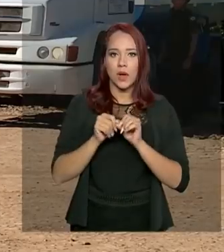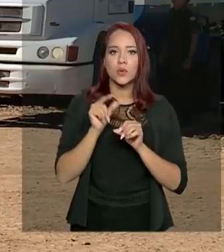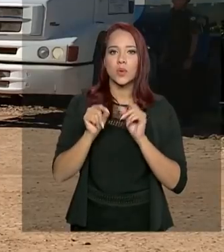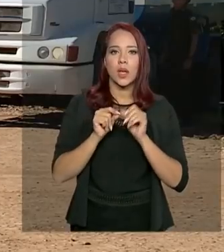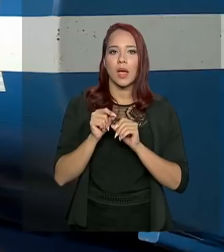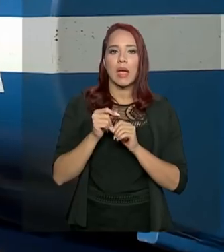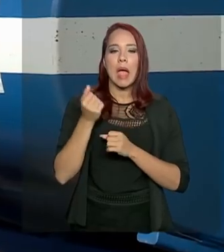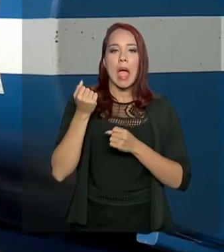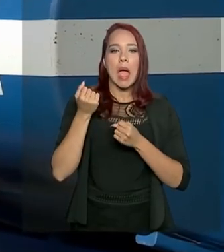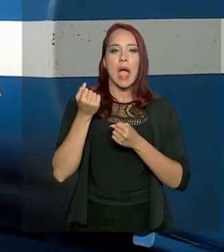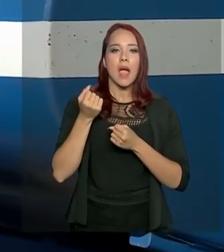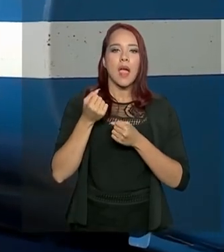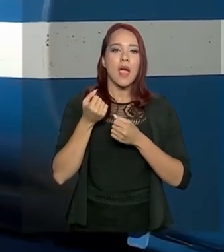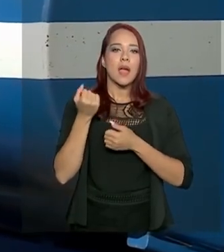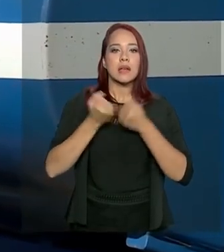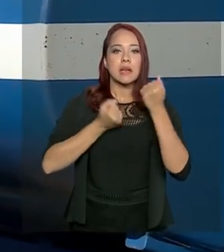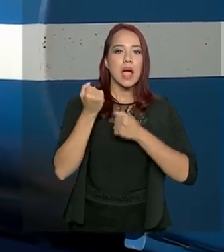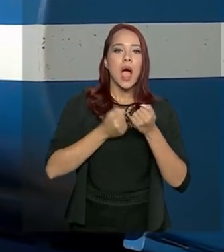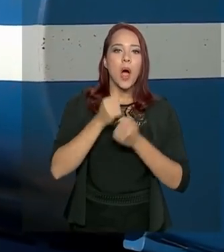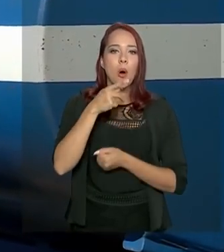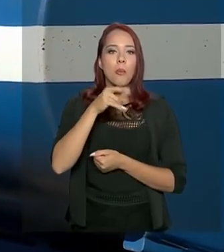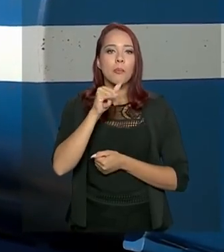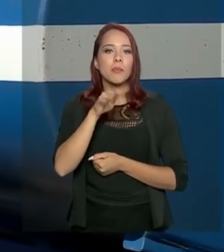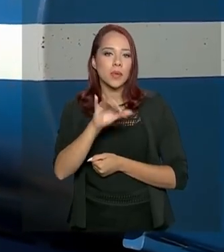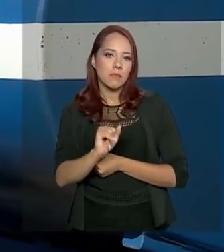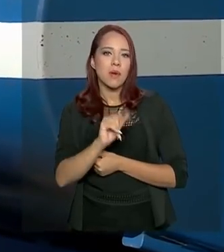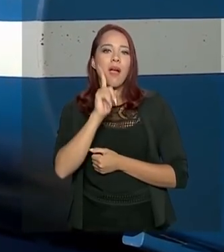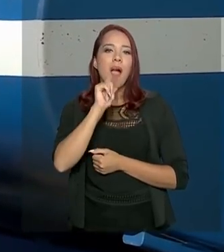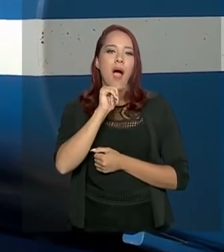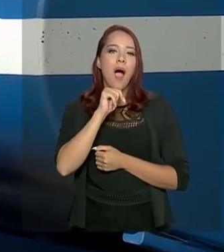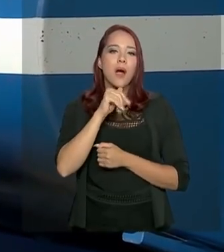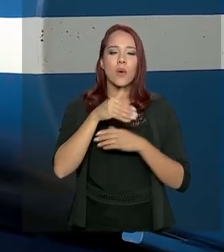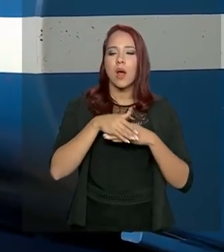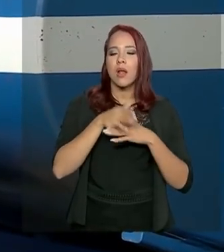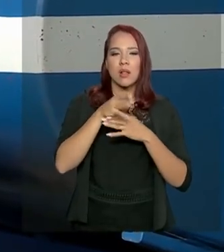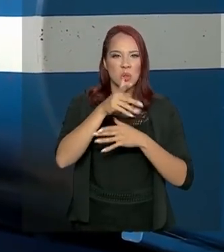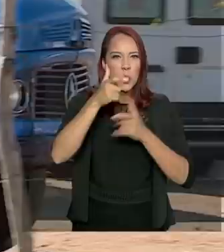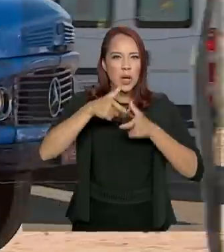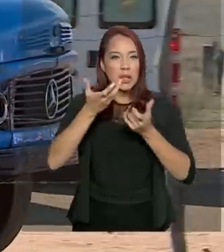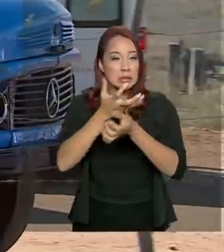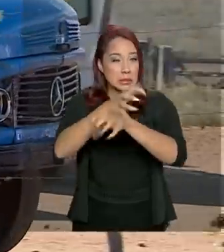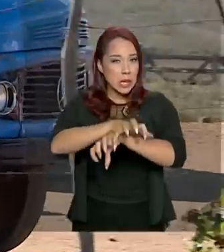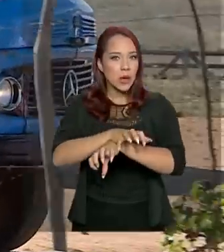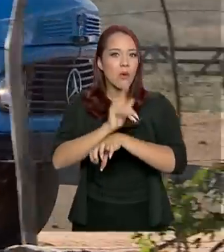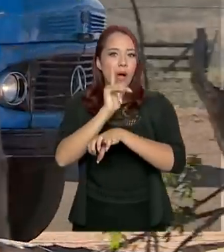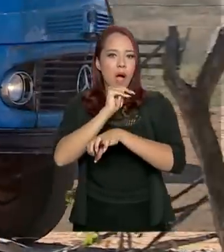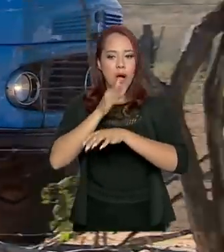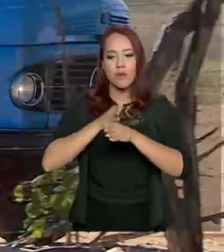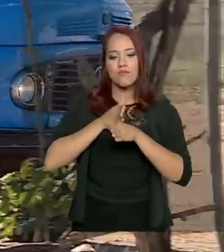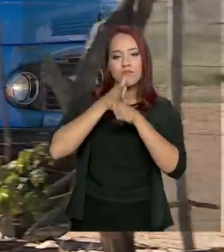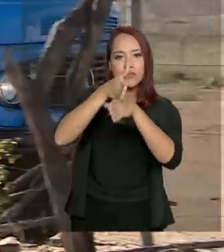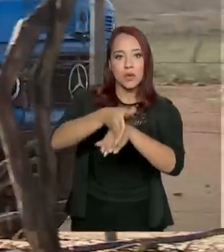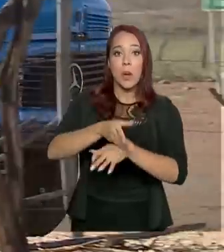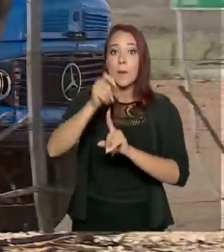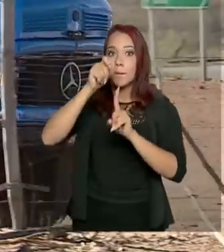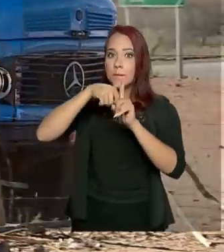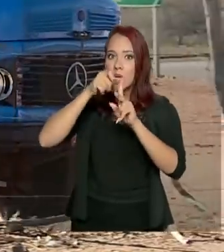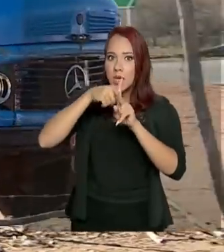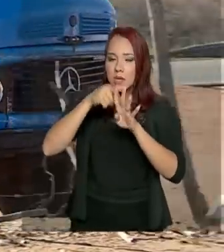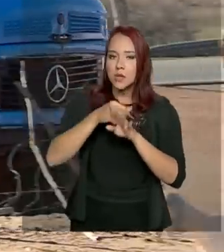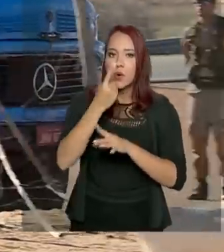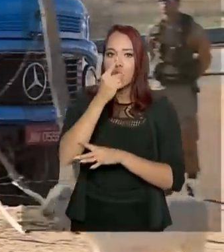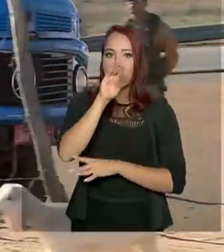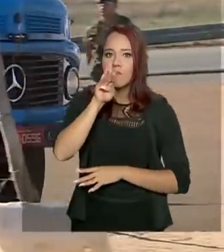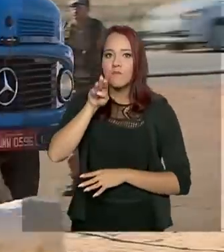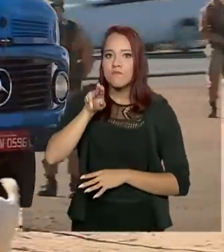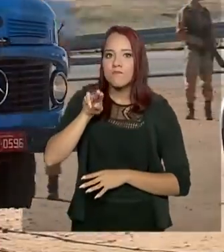Carro-Pipa, que leva água potável para os moradores das áreas mais secas do país. Todo mês, cerca de 1 milhão